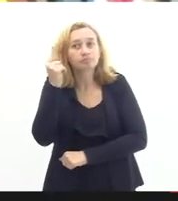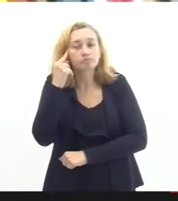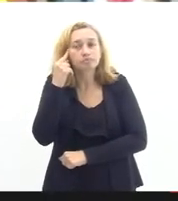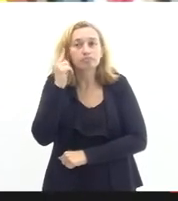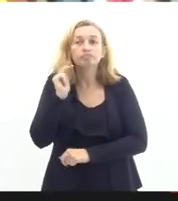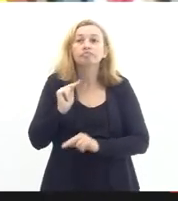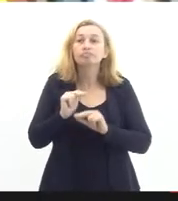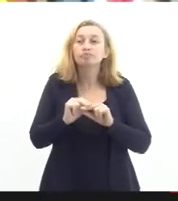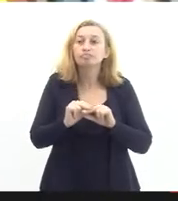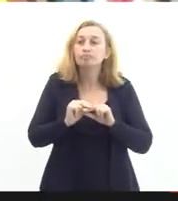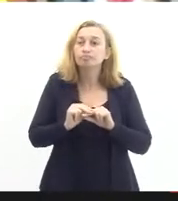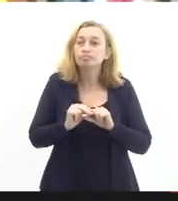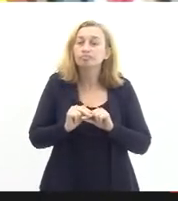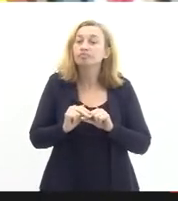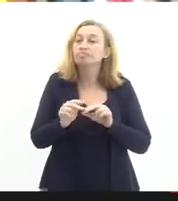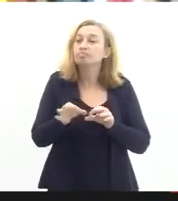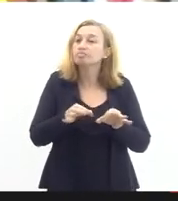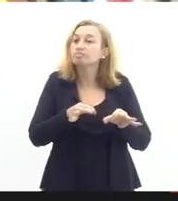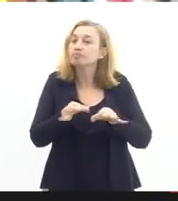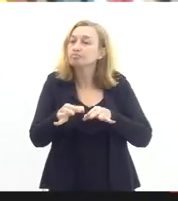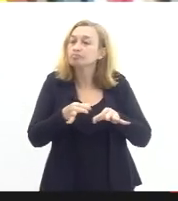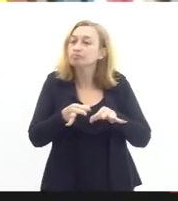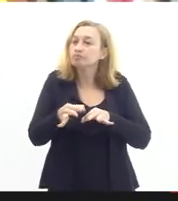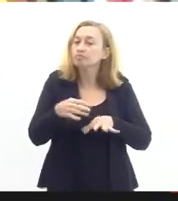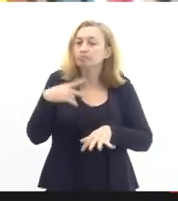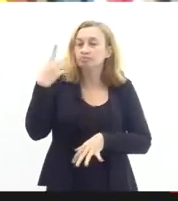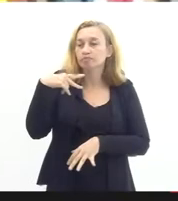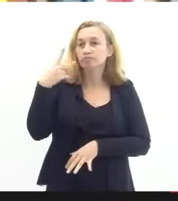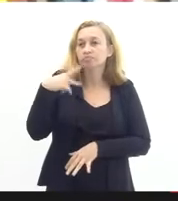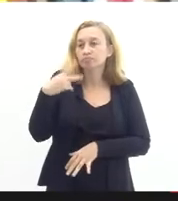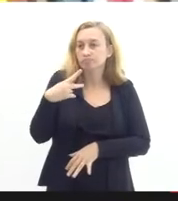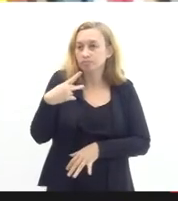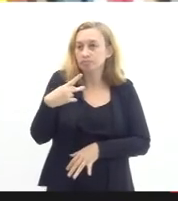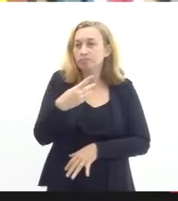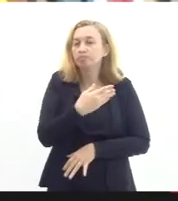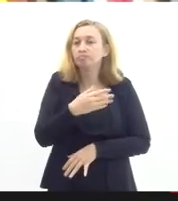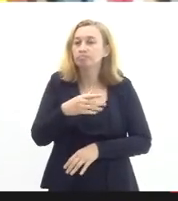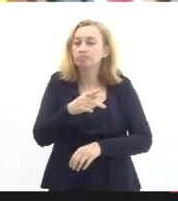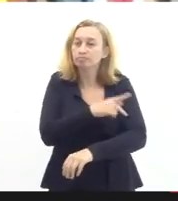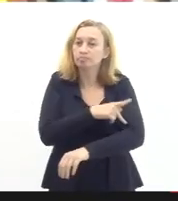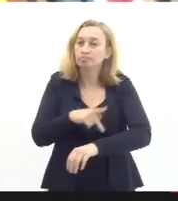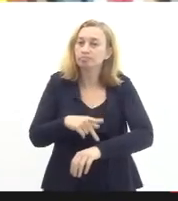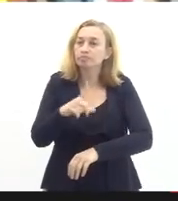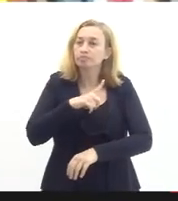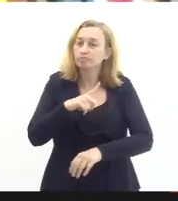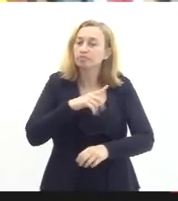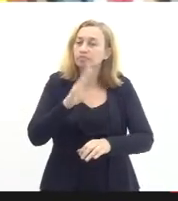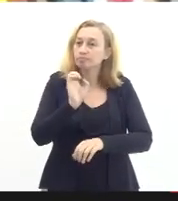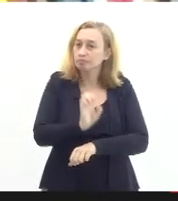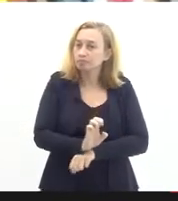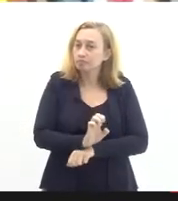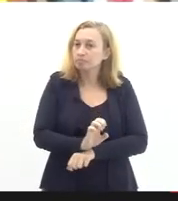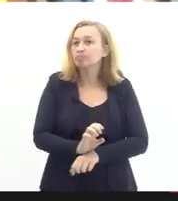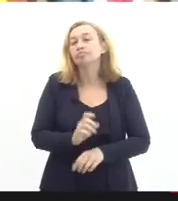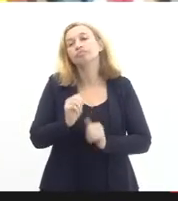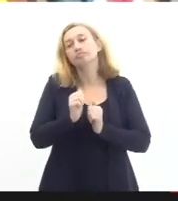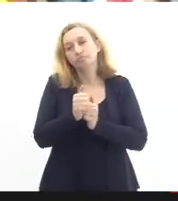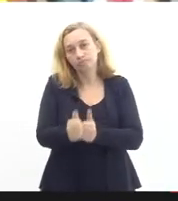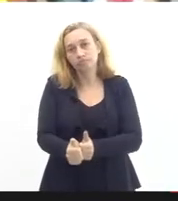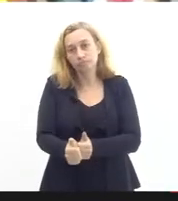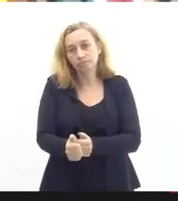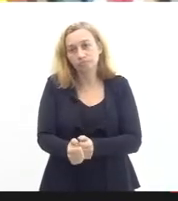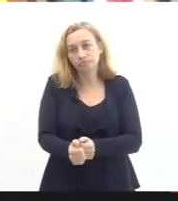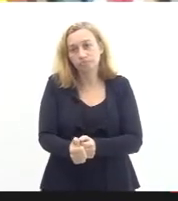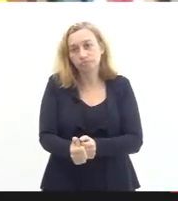função do projeto político pedagógico que nós temos para o estado e tem que acompanhar